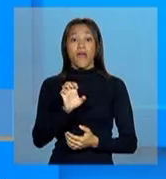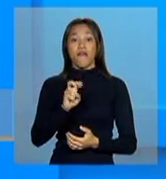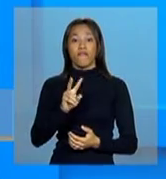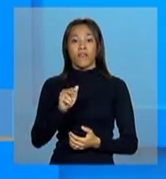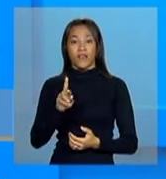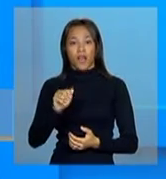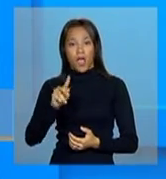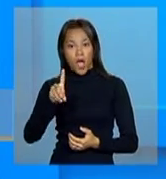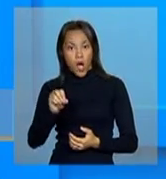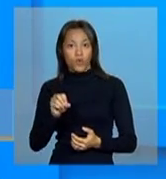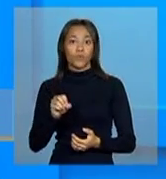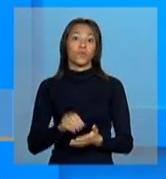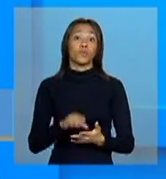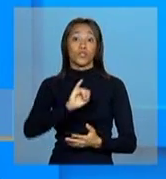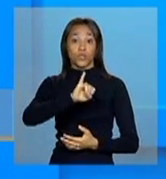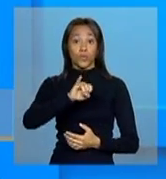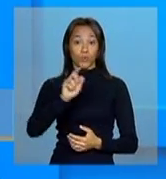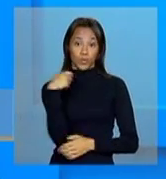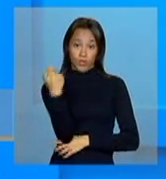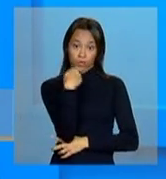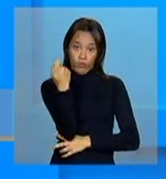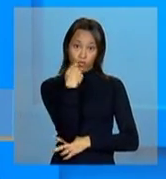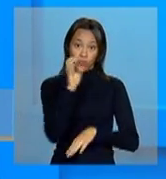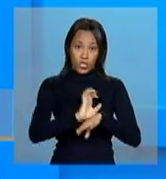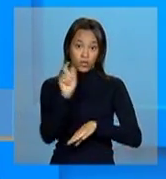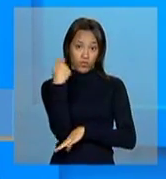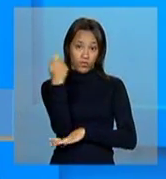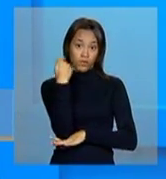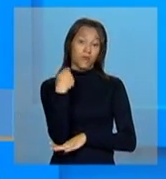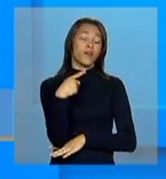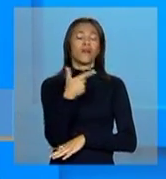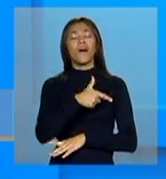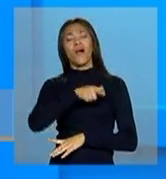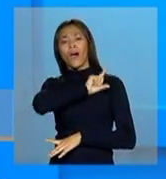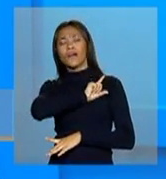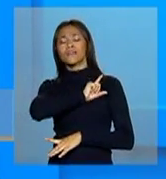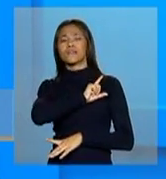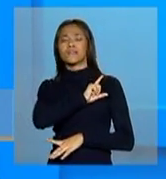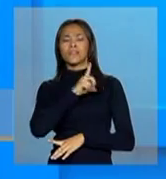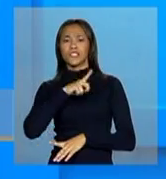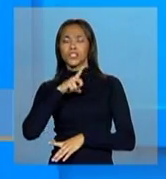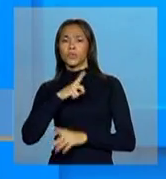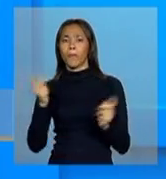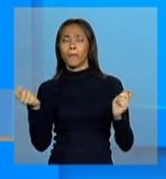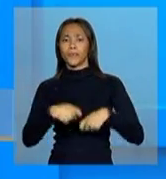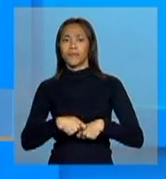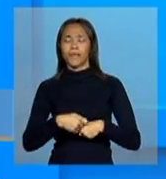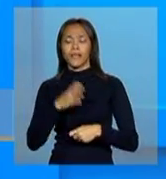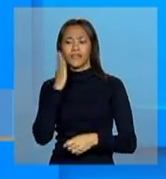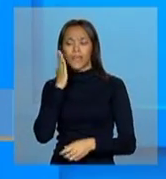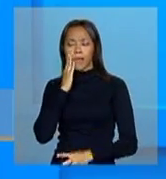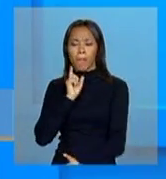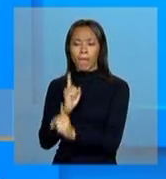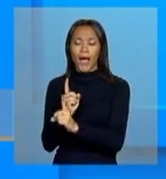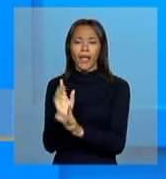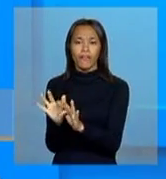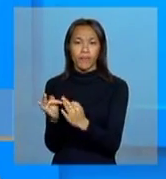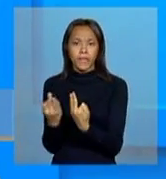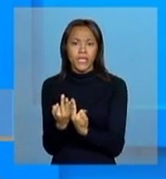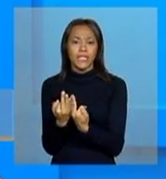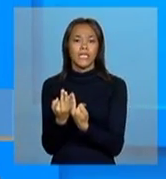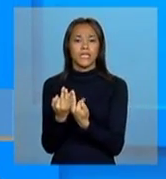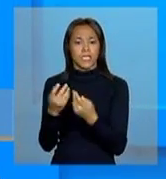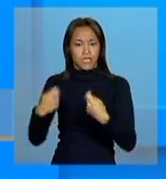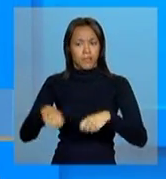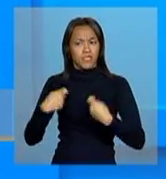de Júlio de Castilho, no Rio Grande do Sul, ele diz assim, que na versão anterior, eles tinham a possibilidade de localizar famílias, que se eles